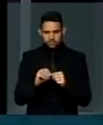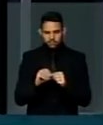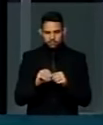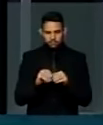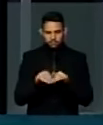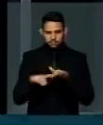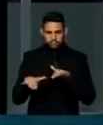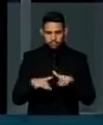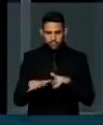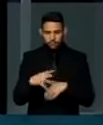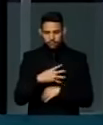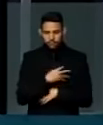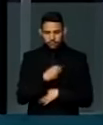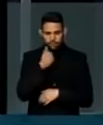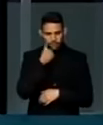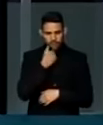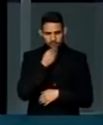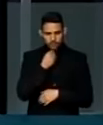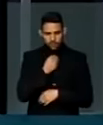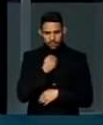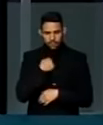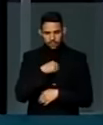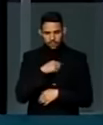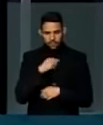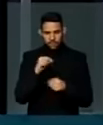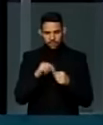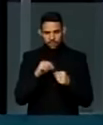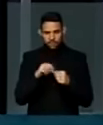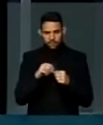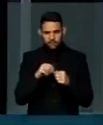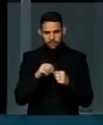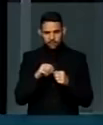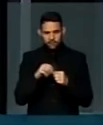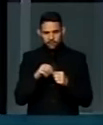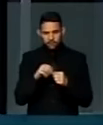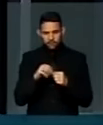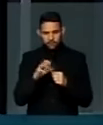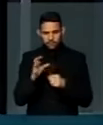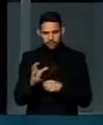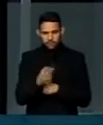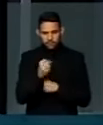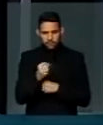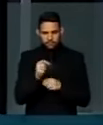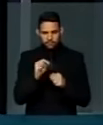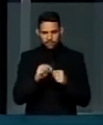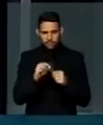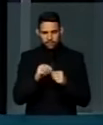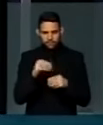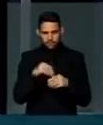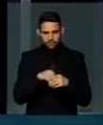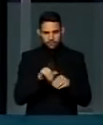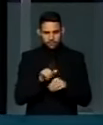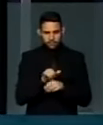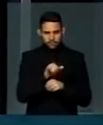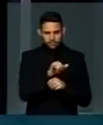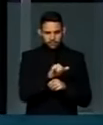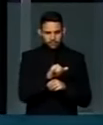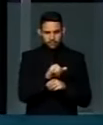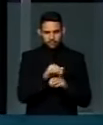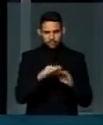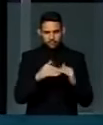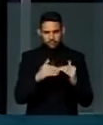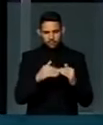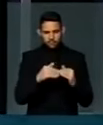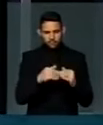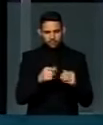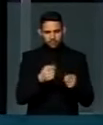quando um filho, uma filha é tragada, é sequestrada para funcionar como um avião do narcotráfico,